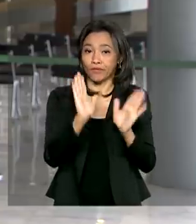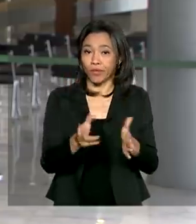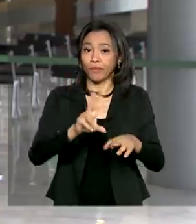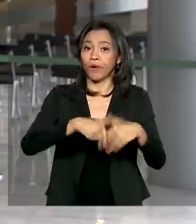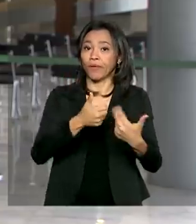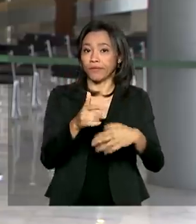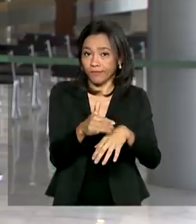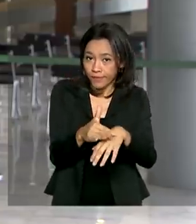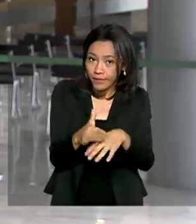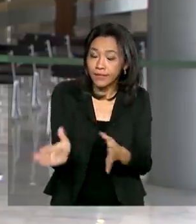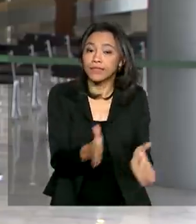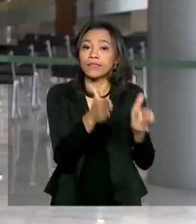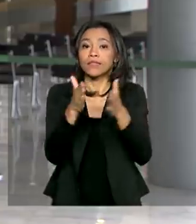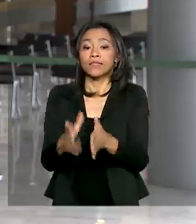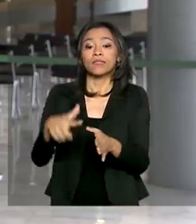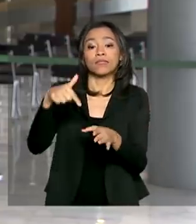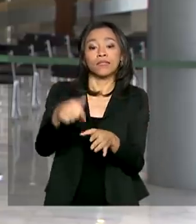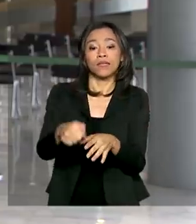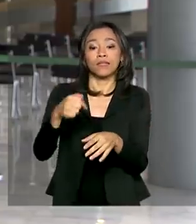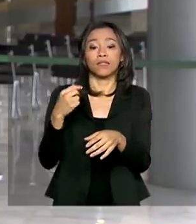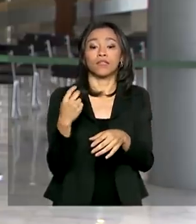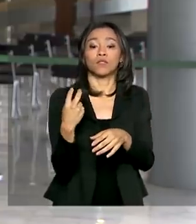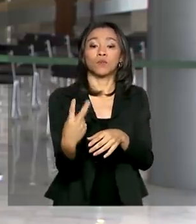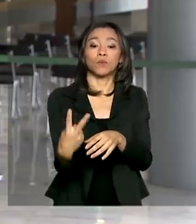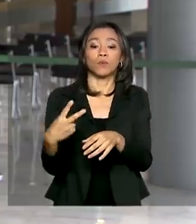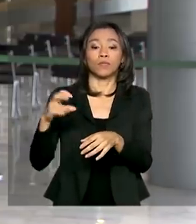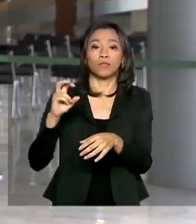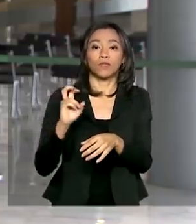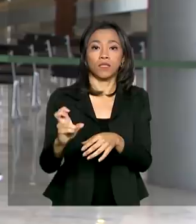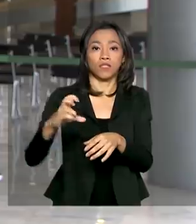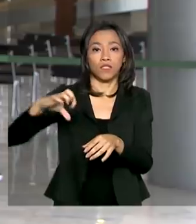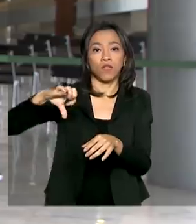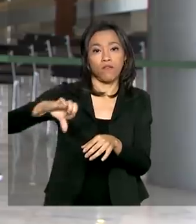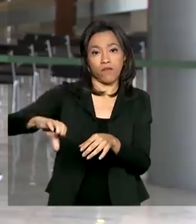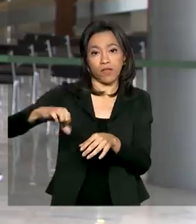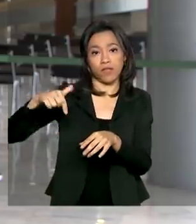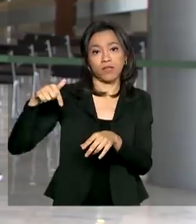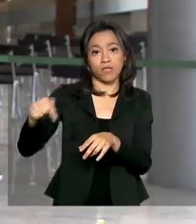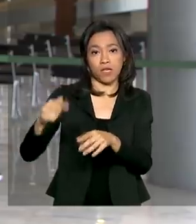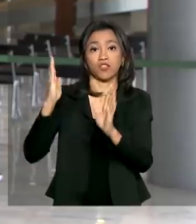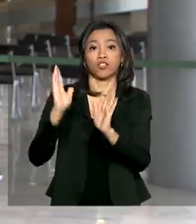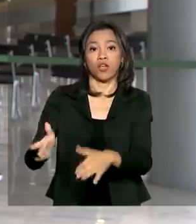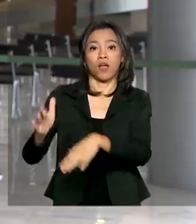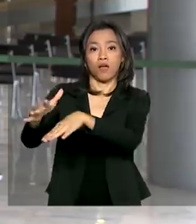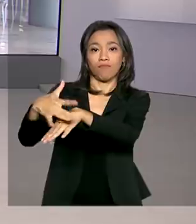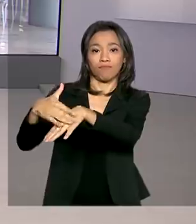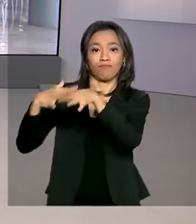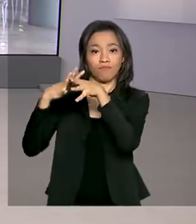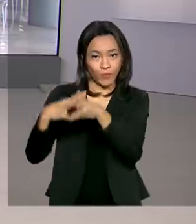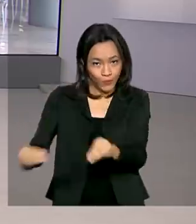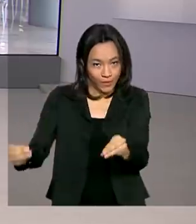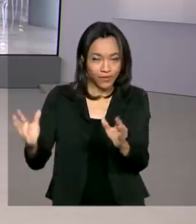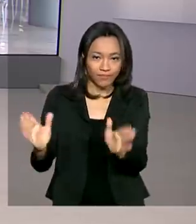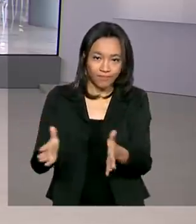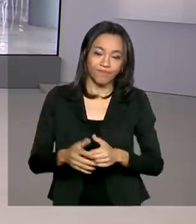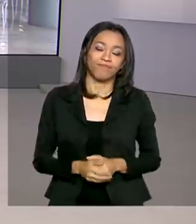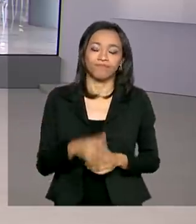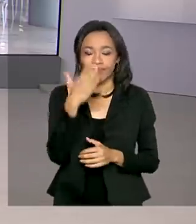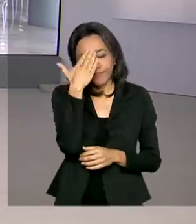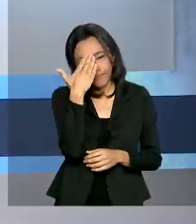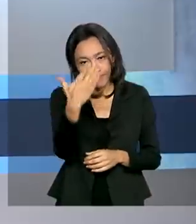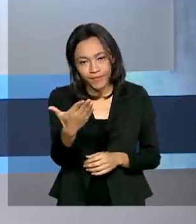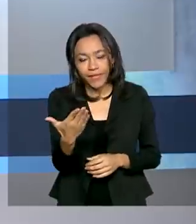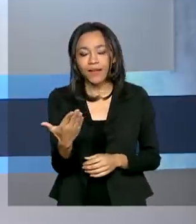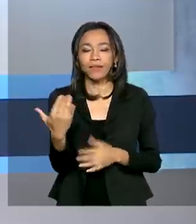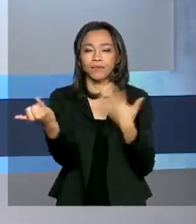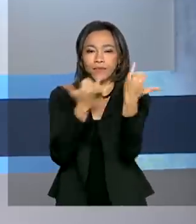doença e 72.597 foram curadas. Renata. Obrigada, Luciana, pelas